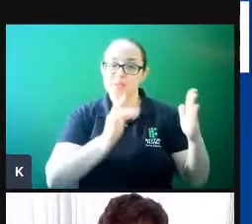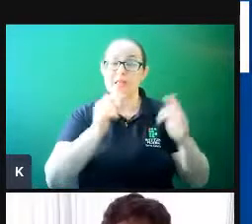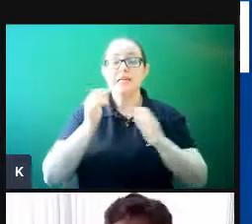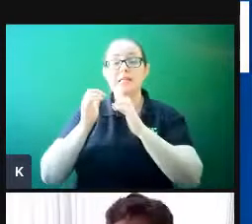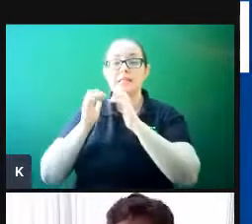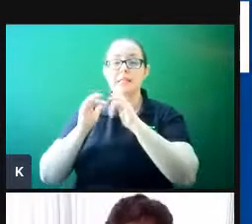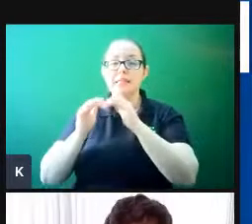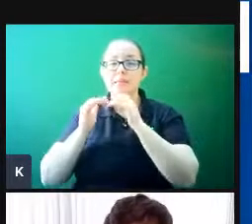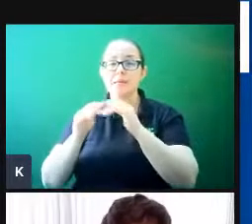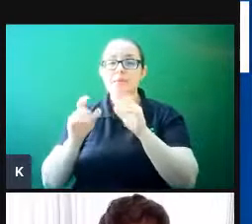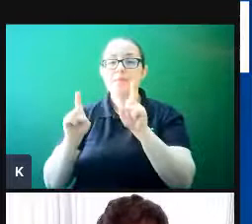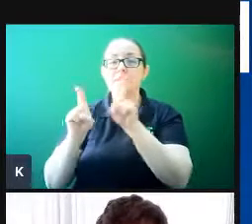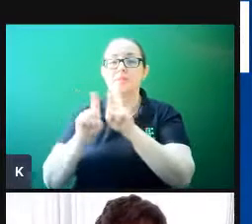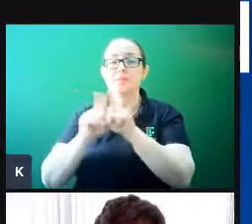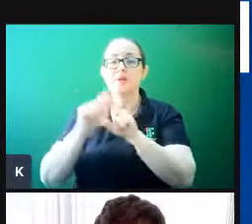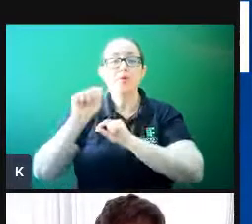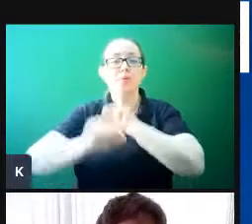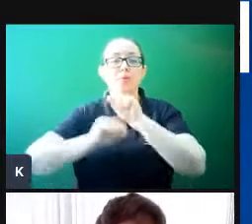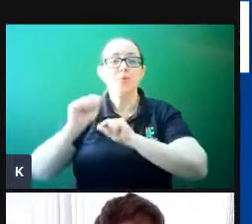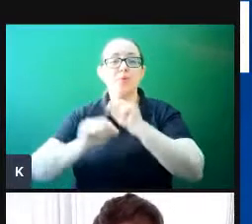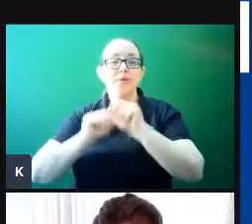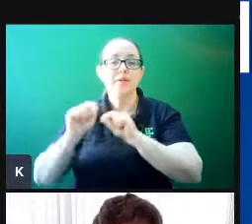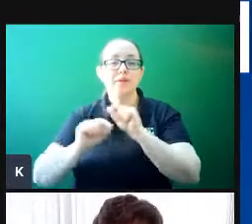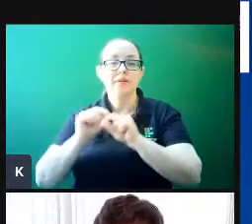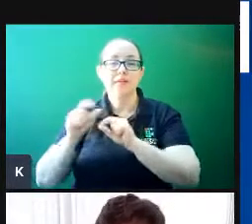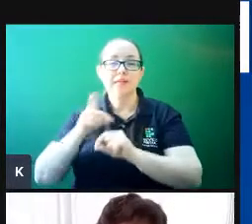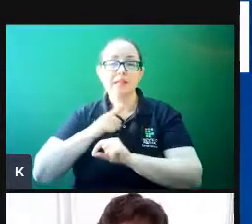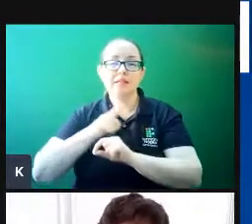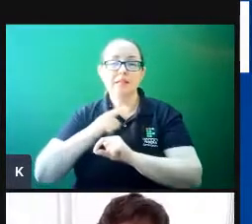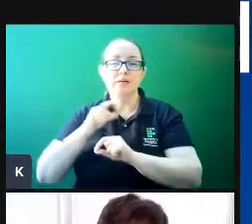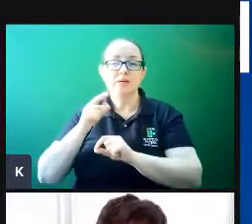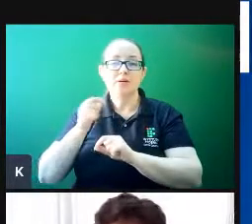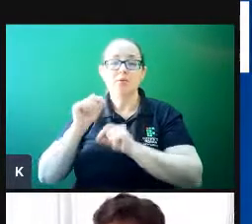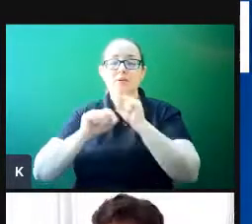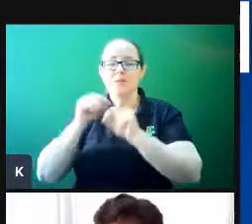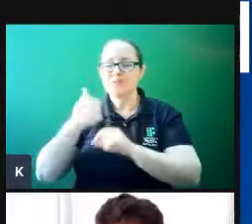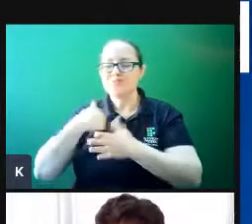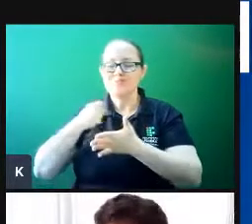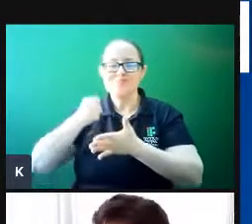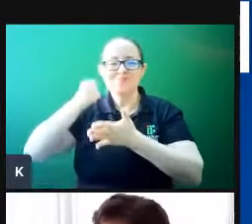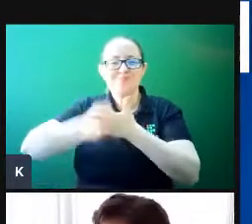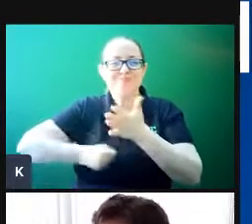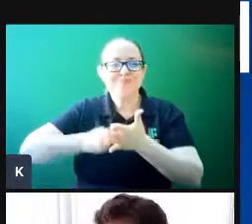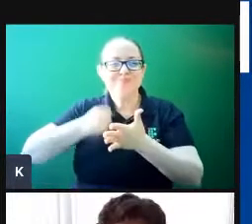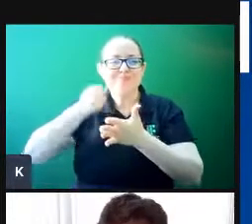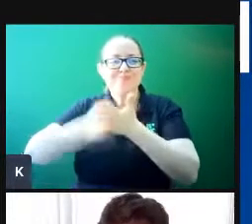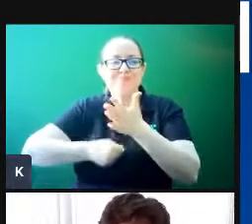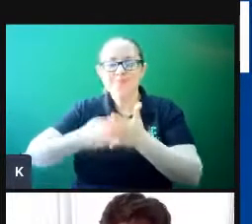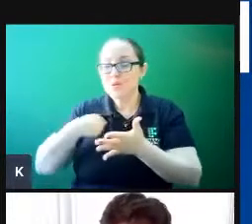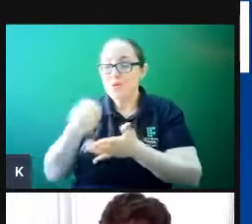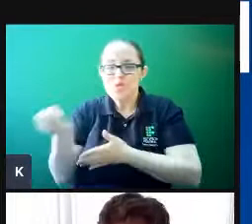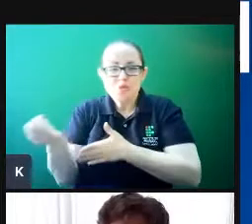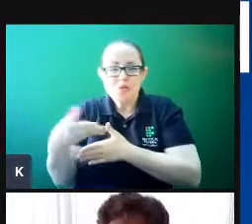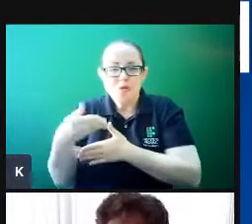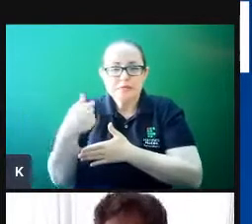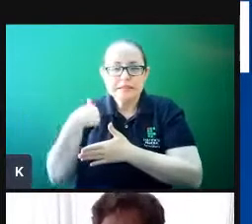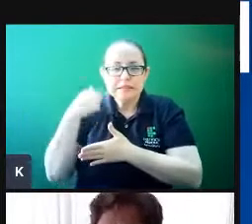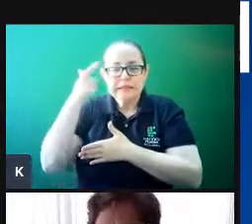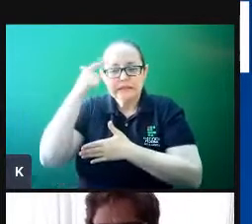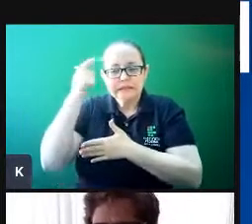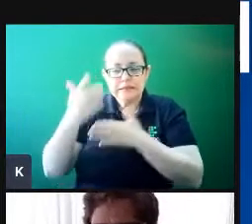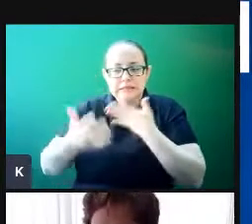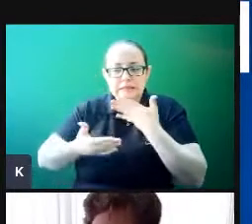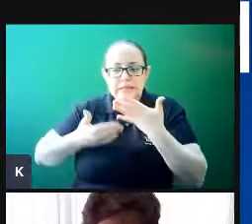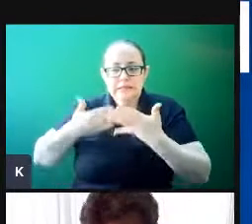também vive a lei do menor esforço, a gente tem uma resistência ao experimentar coisas novas. A amígdala,